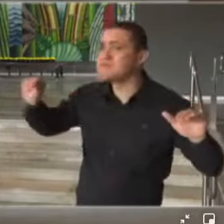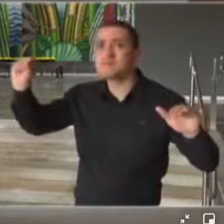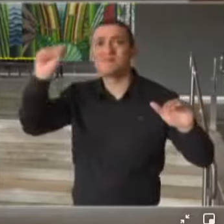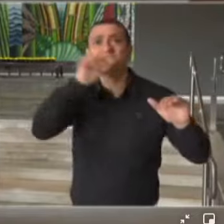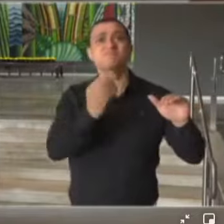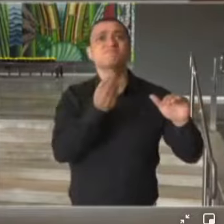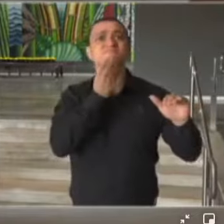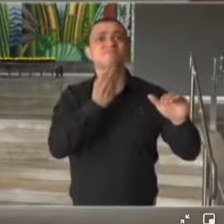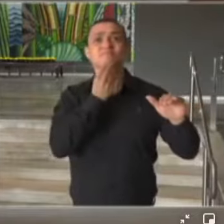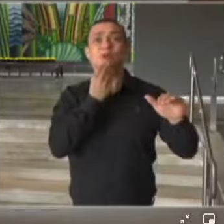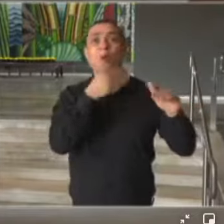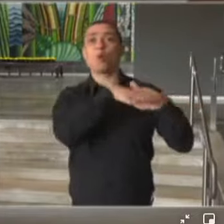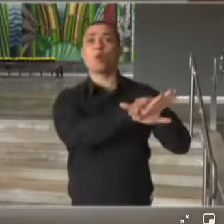braço dos brasileiros.